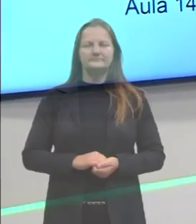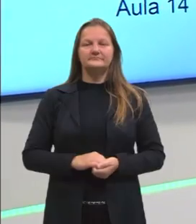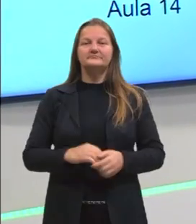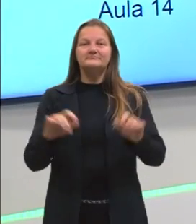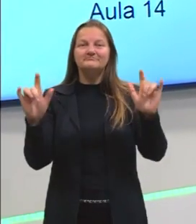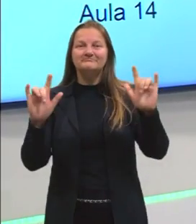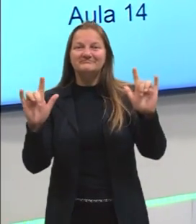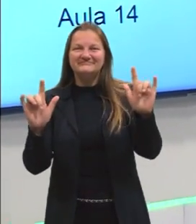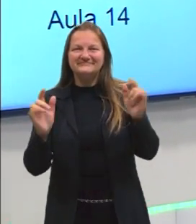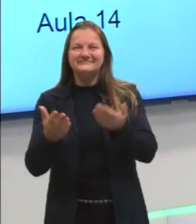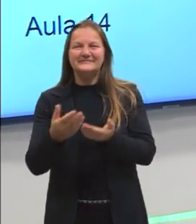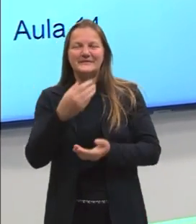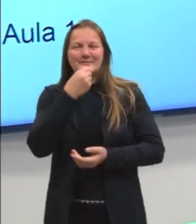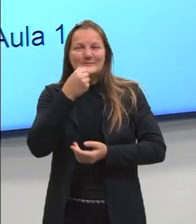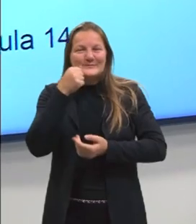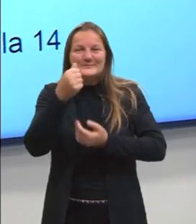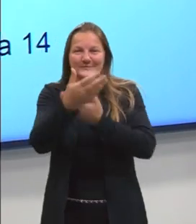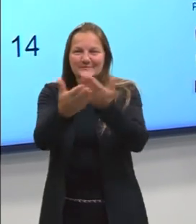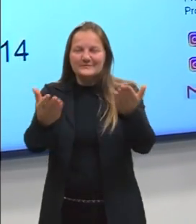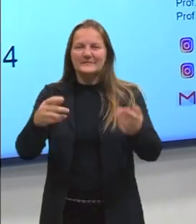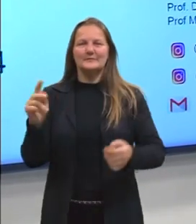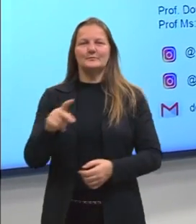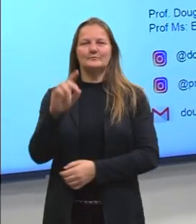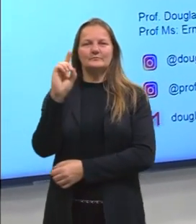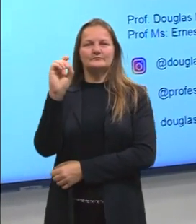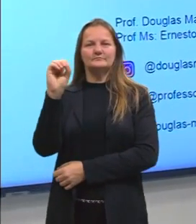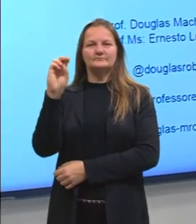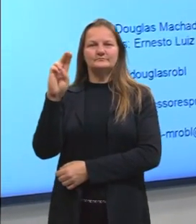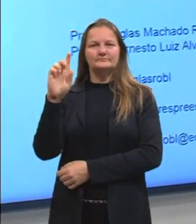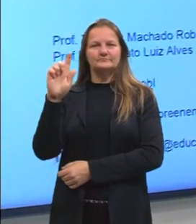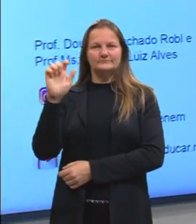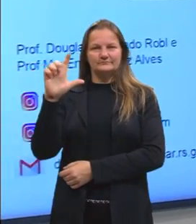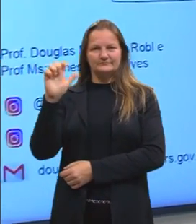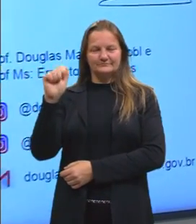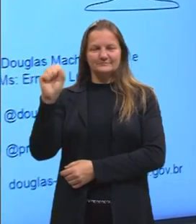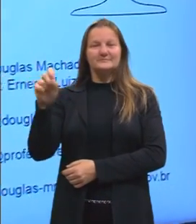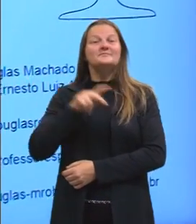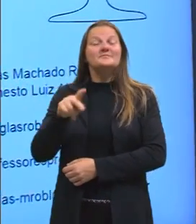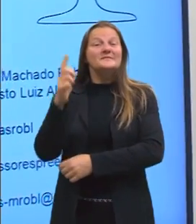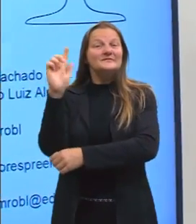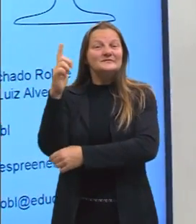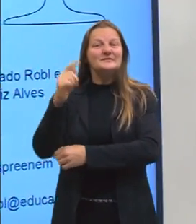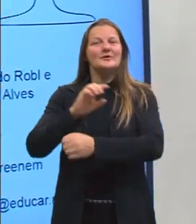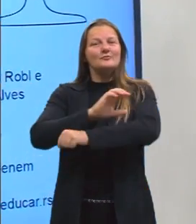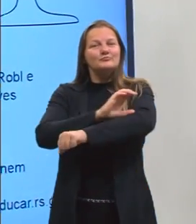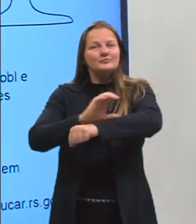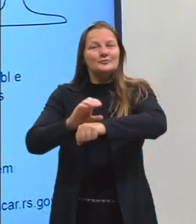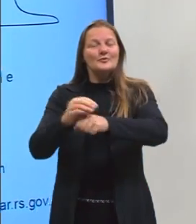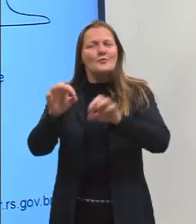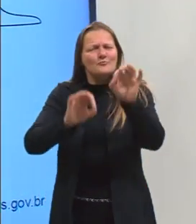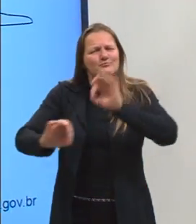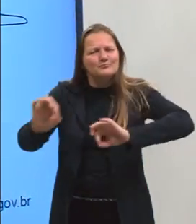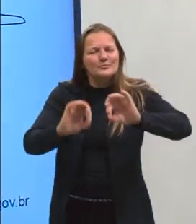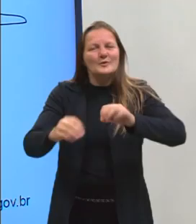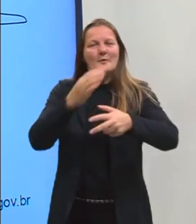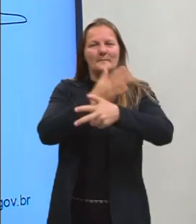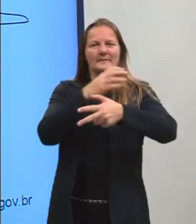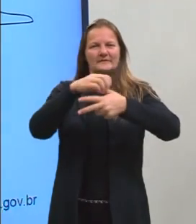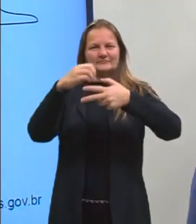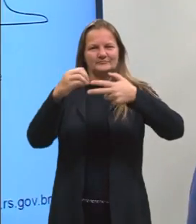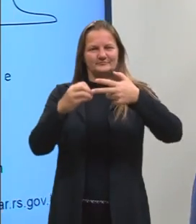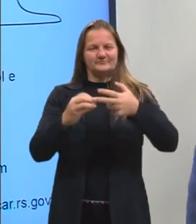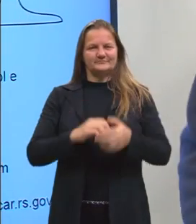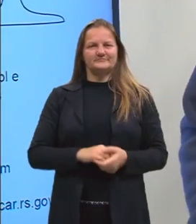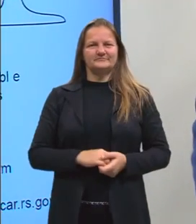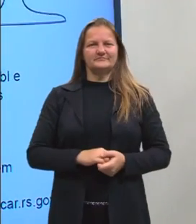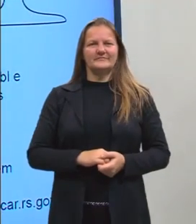Olá meninos e meninas, tudo bom? Professor Douglas, professor de Geografia do nosso curso preparatório para o Enem, certo? O nosso